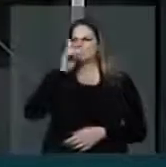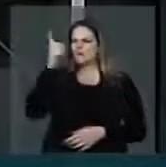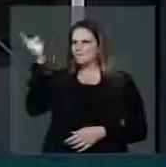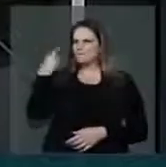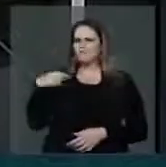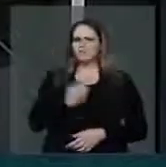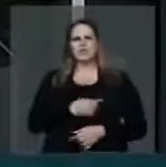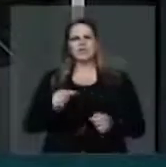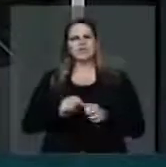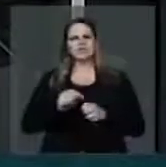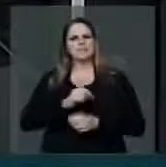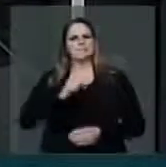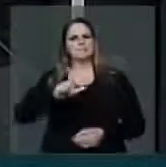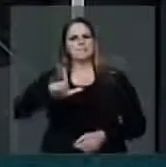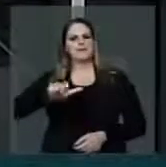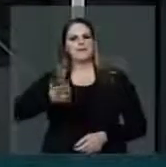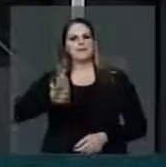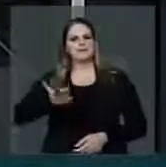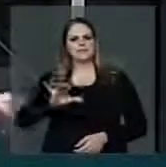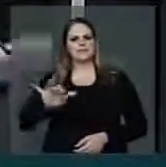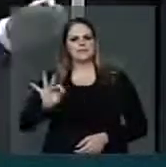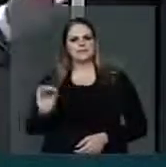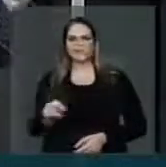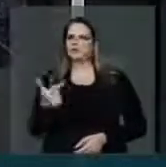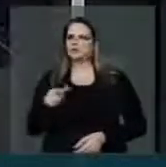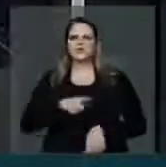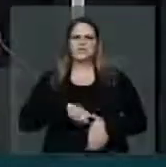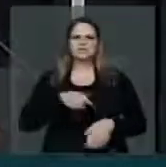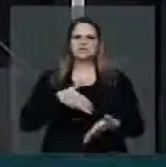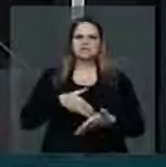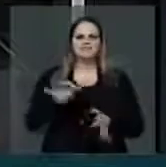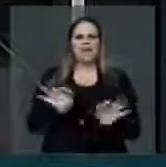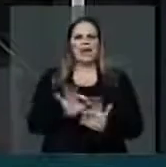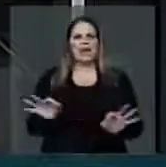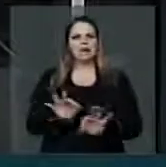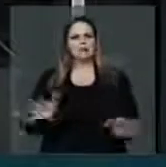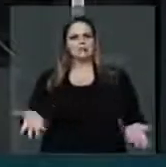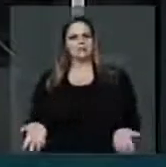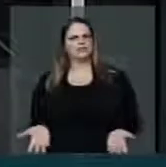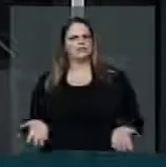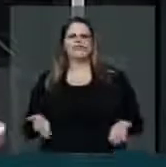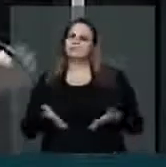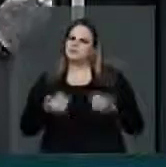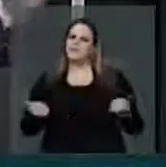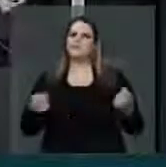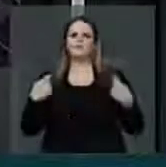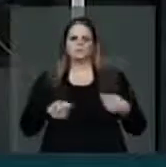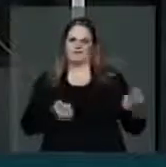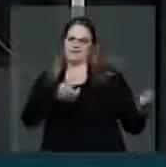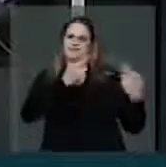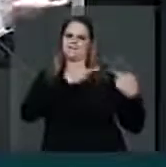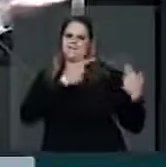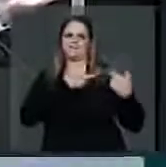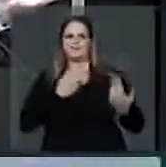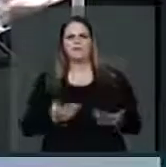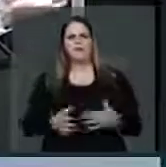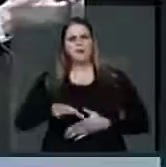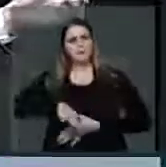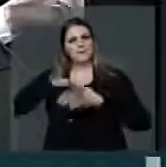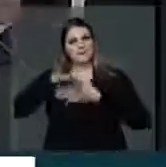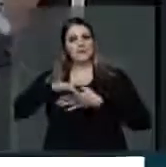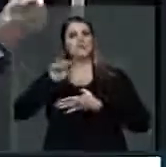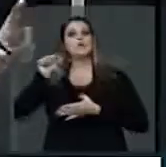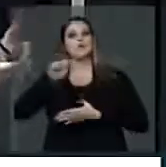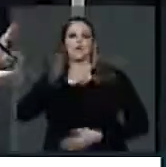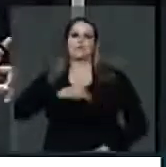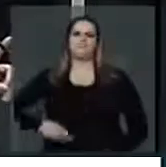prazo, não tem prazo. Então, é assumir as responsabilidades. A presidente é a líder maior e que